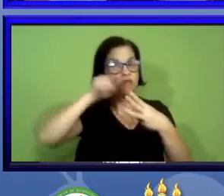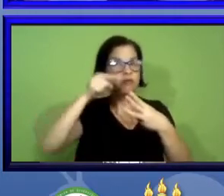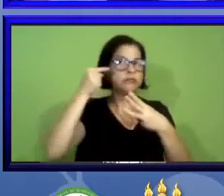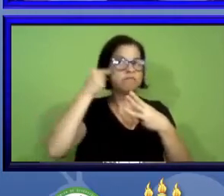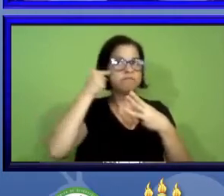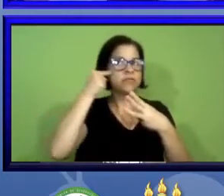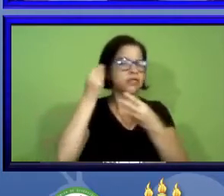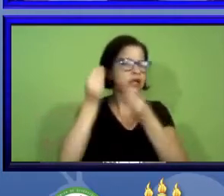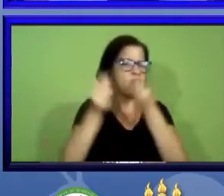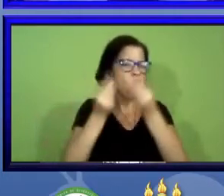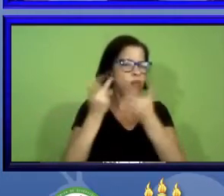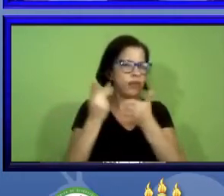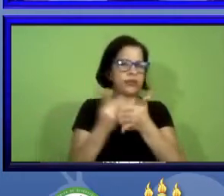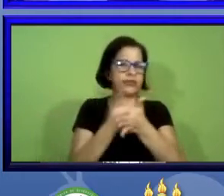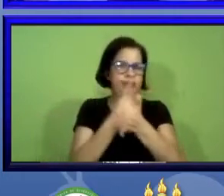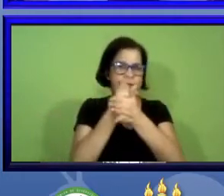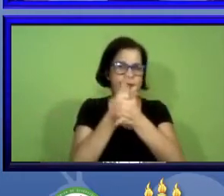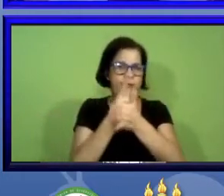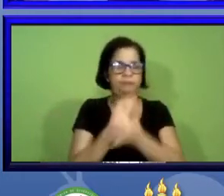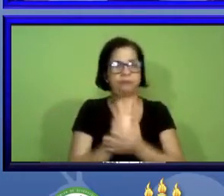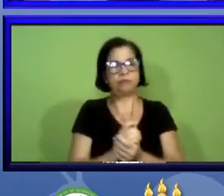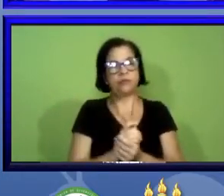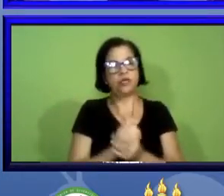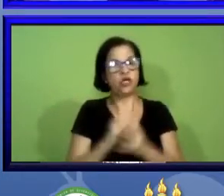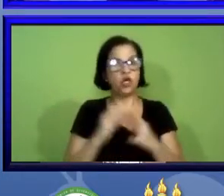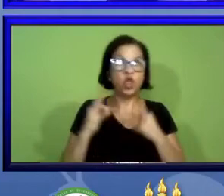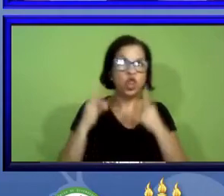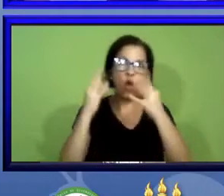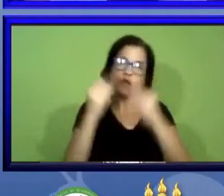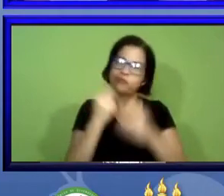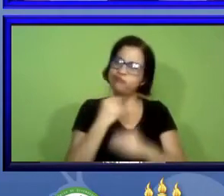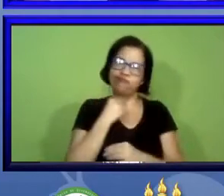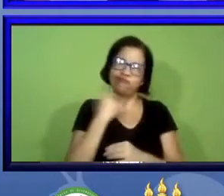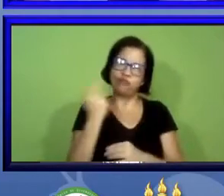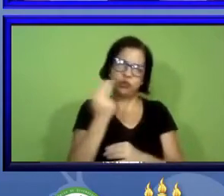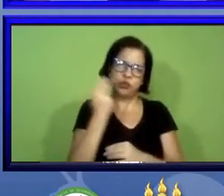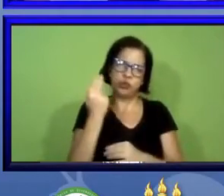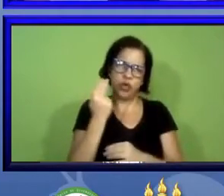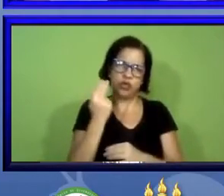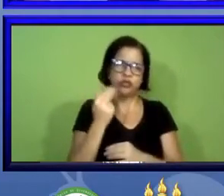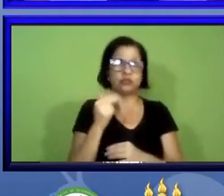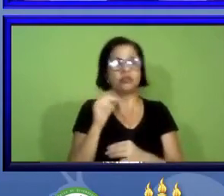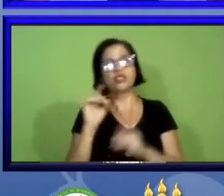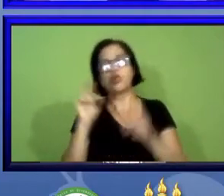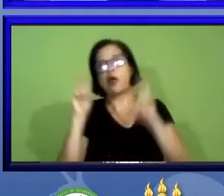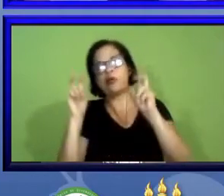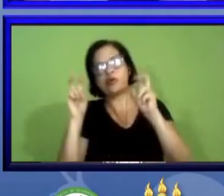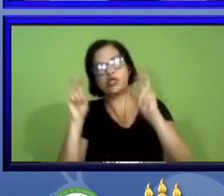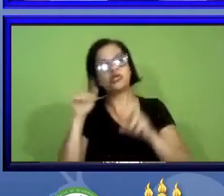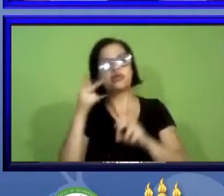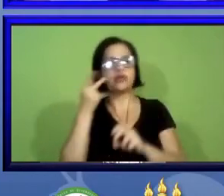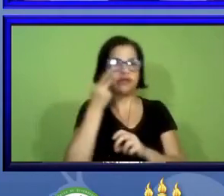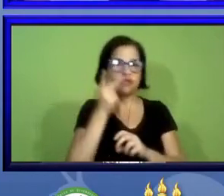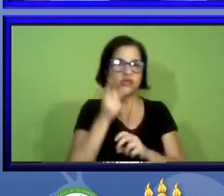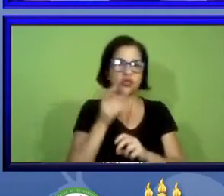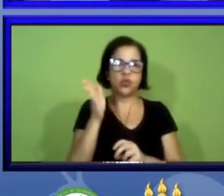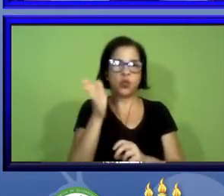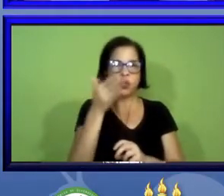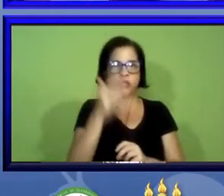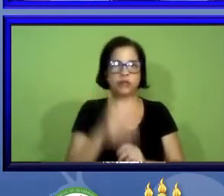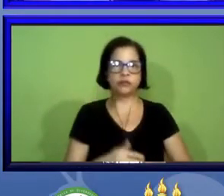terem uma ideia eu não poderia apresentar todos aqui só o título e quem foi que visitou próximo